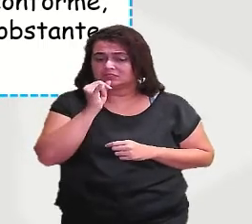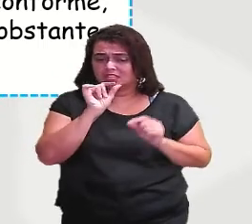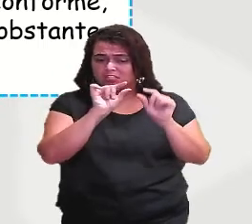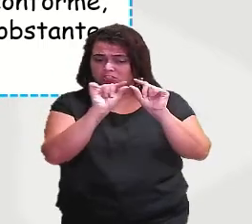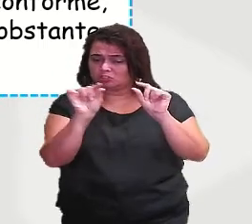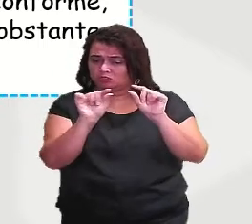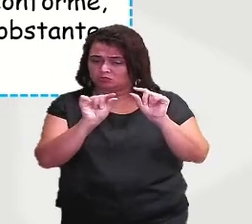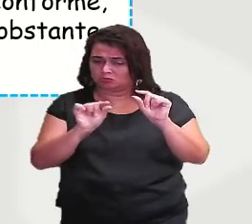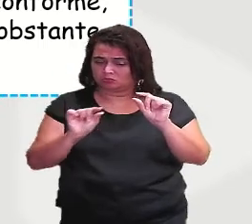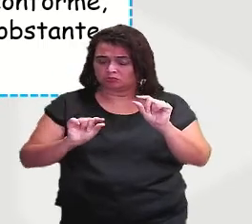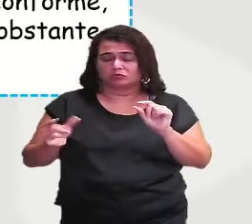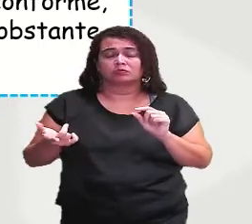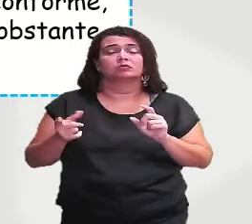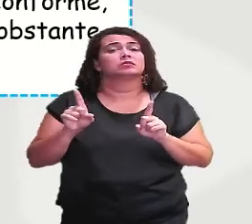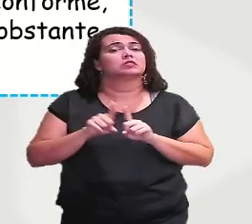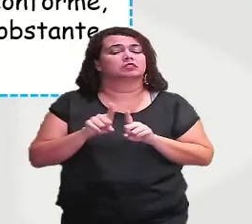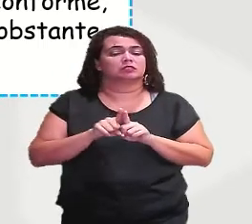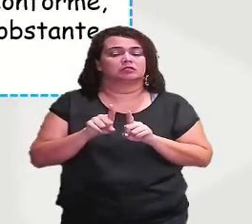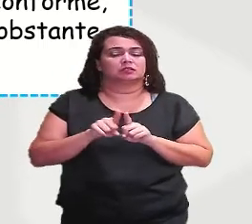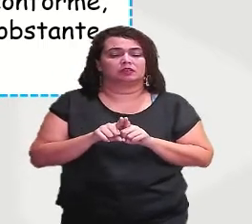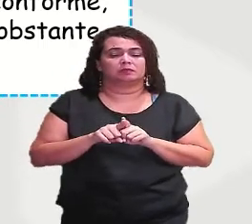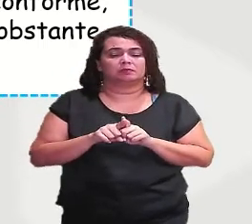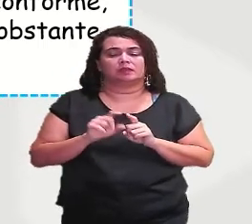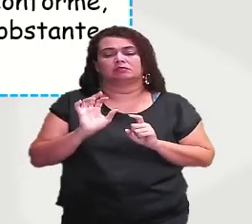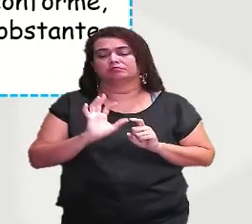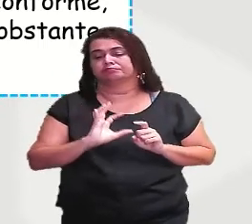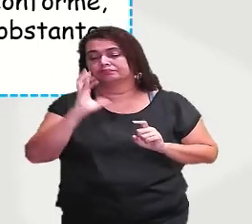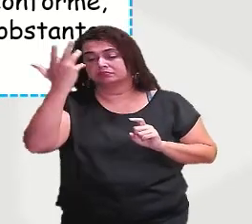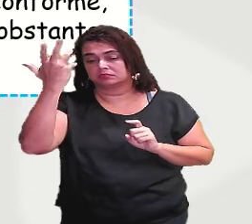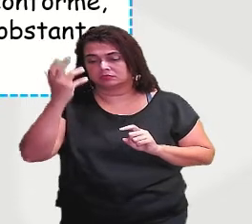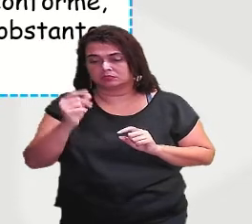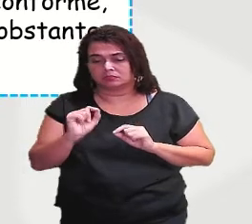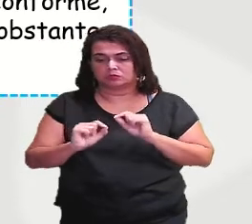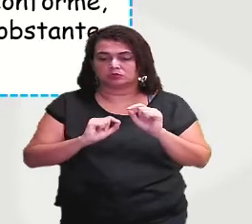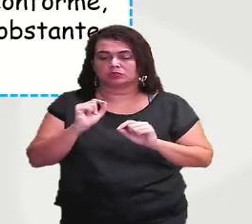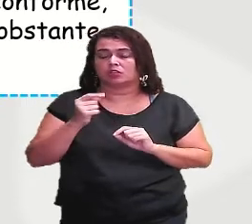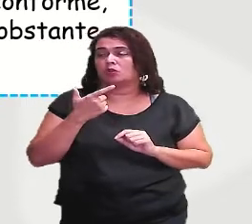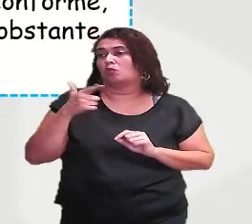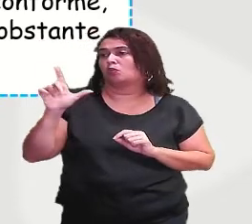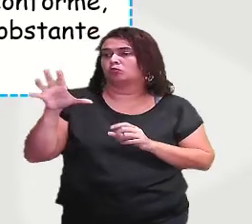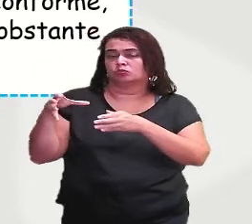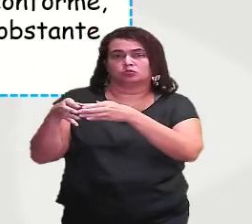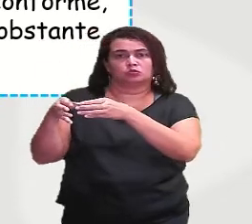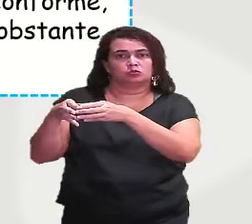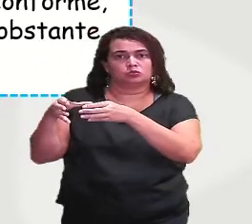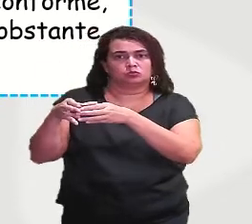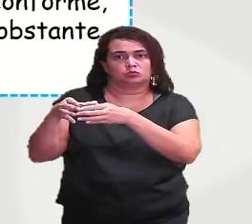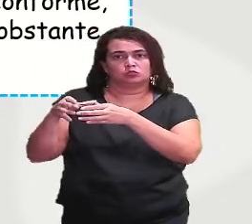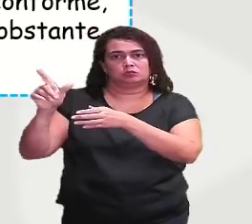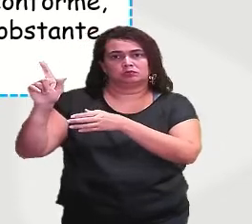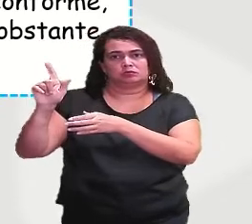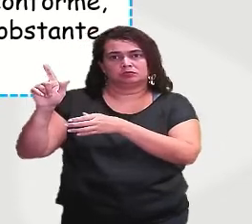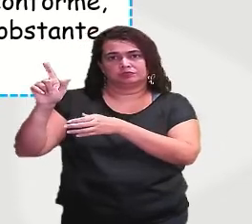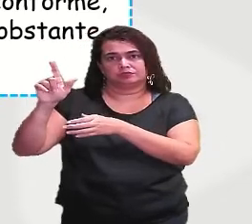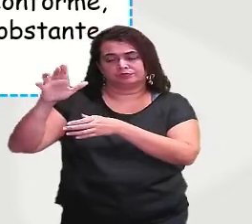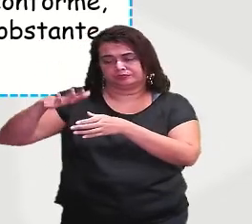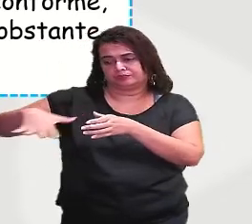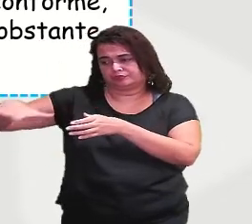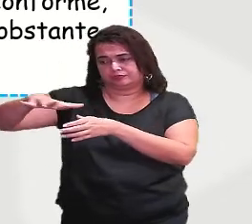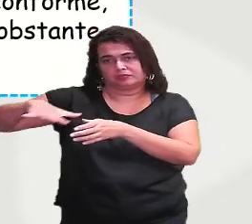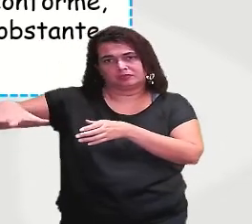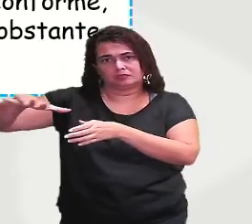na tela. E também pode ser acidental, que é palavra de outra classe gramatical, que ela pode funcionar